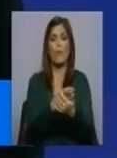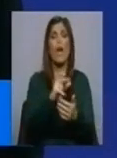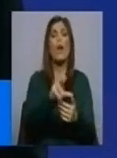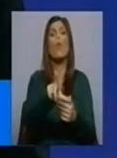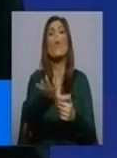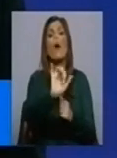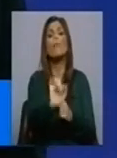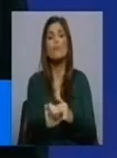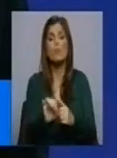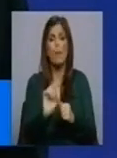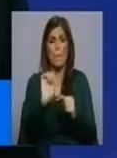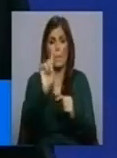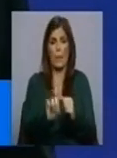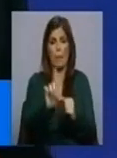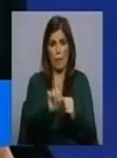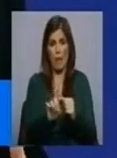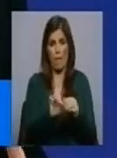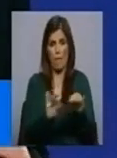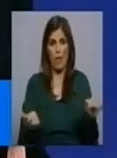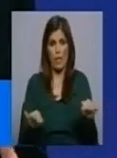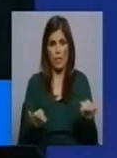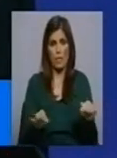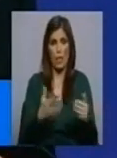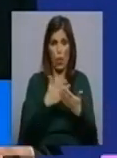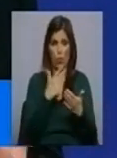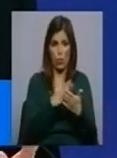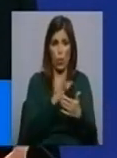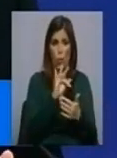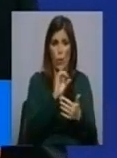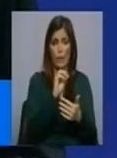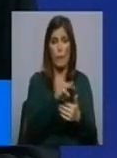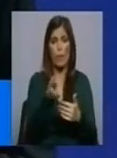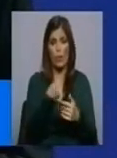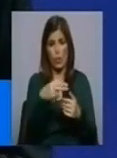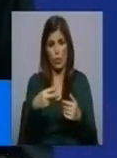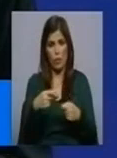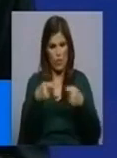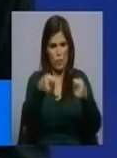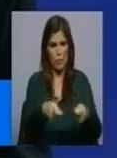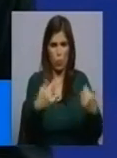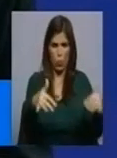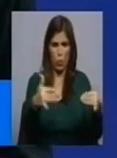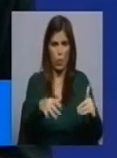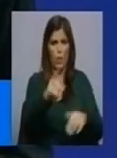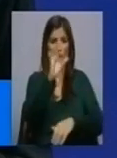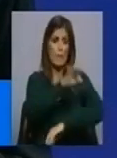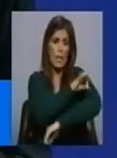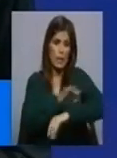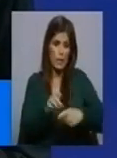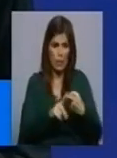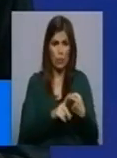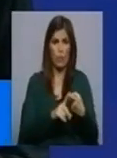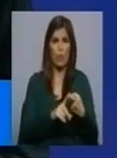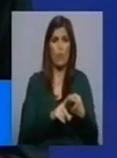numa primeira fase, através da construção, repare, 40 milhões de euros de construção é muito investimento. Vai meter arquitetos, vai meter